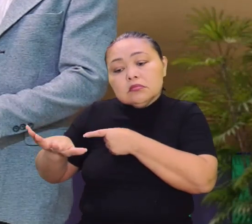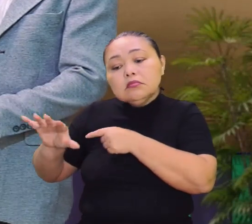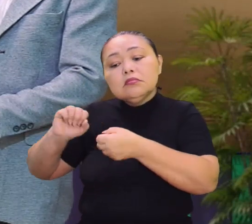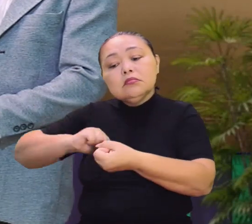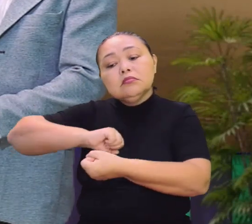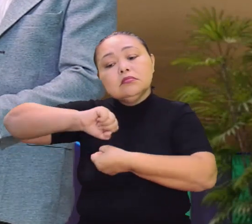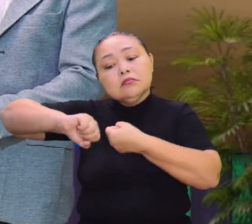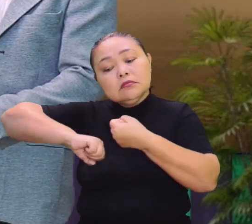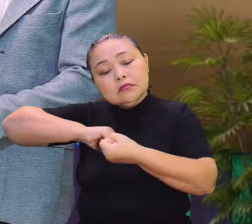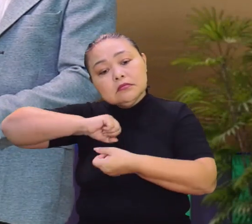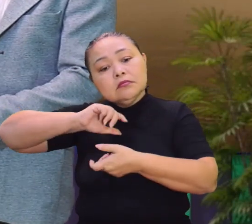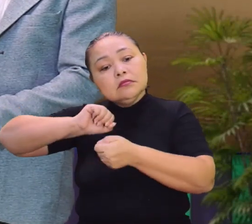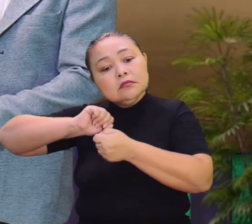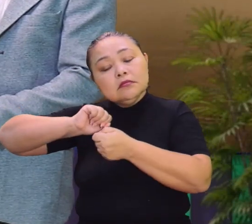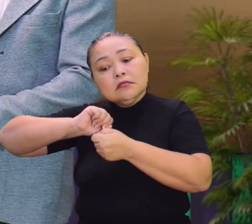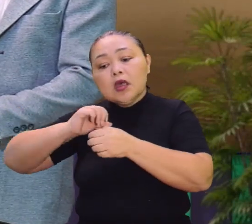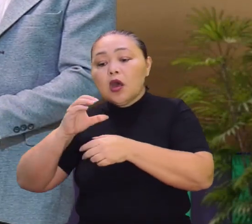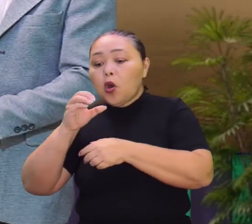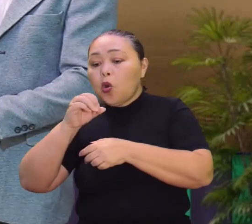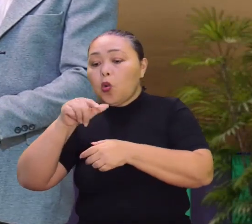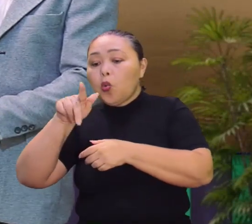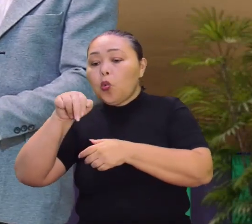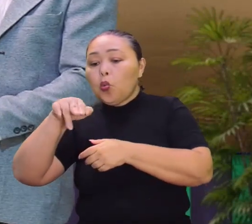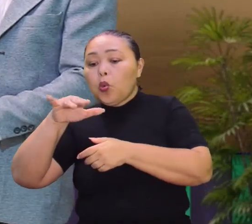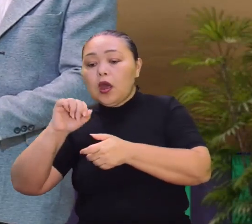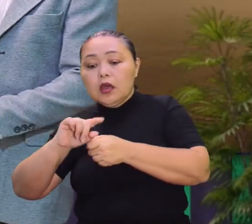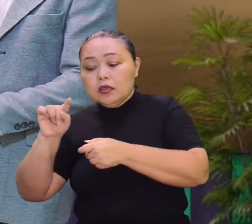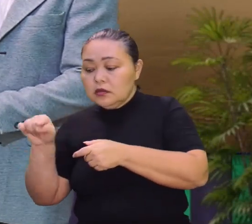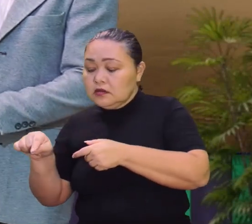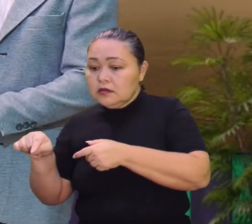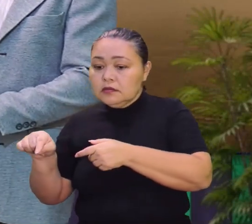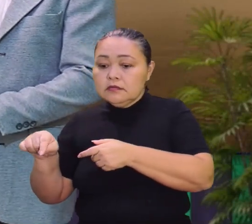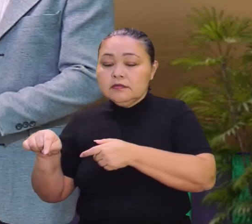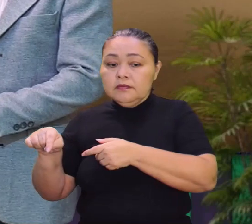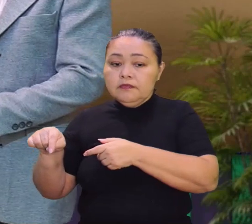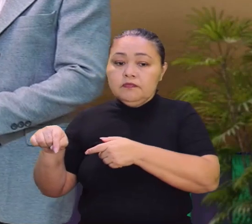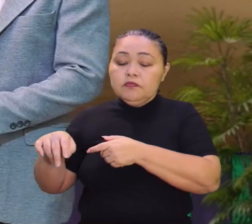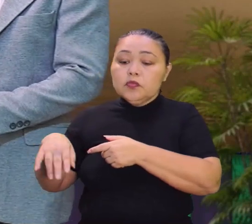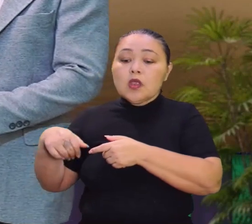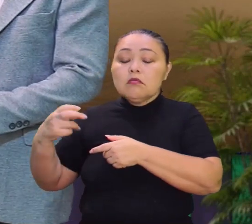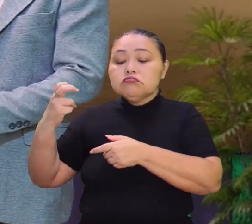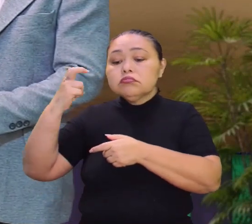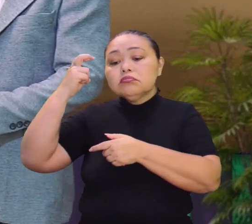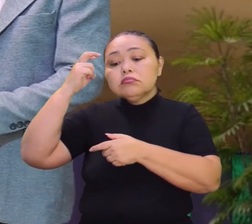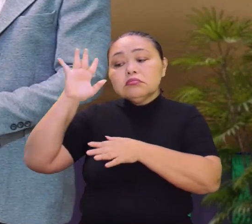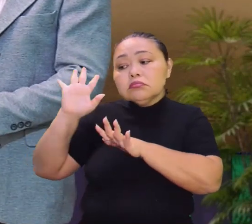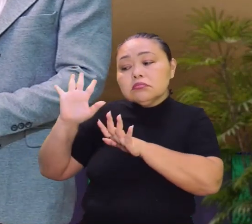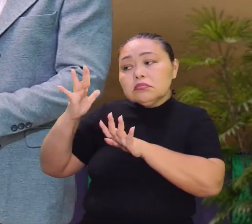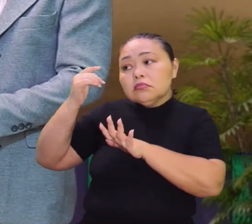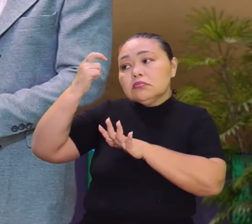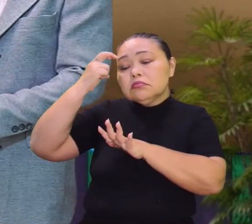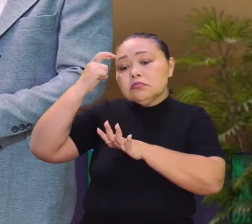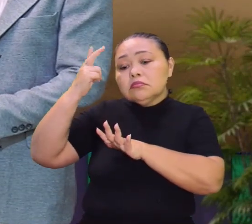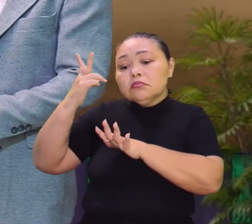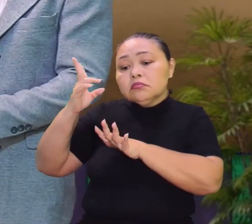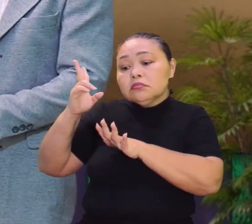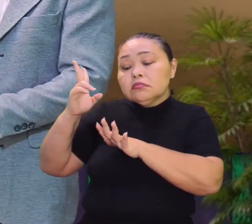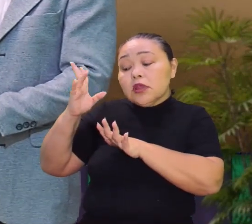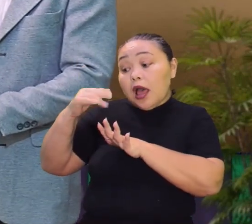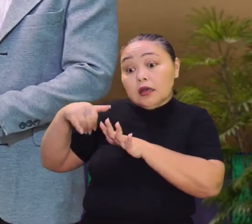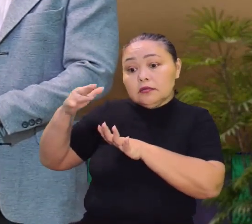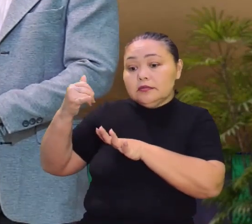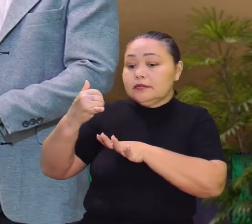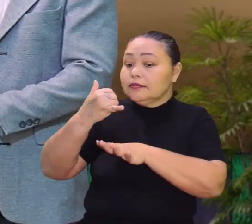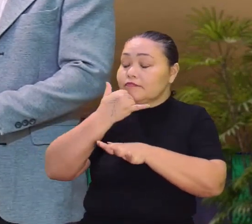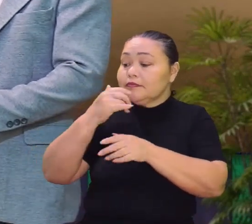sustentável, que vai ser no caso aí, a orgânica, onde certamente essa cultura agride menos o solo. E